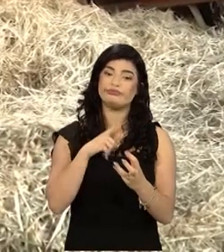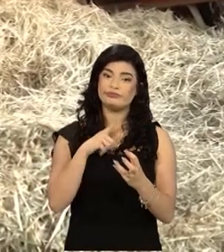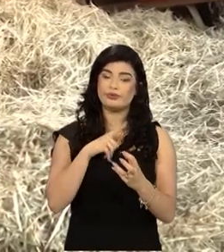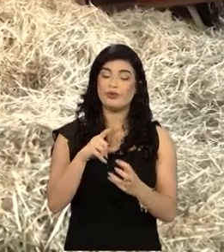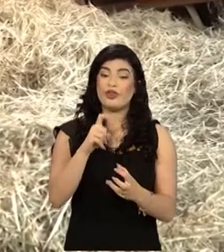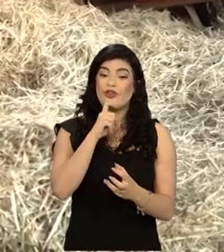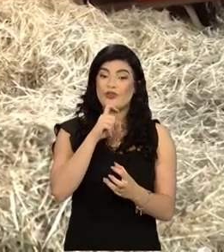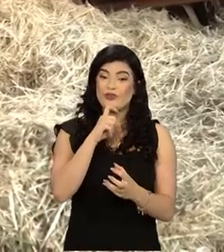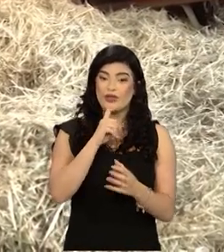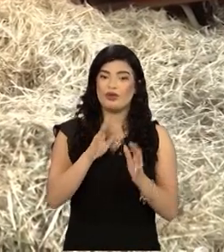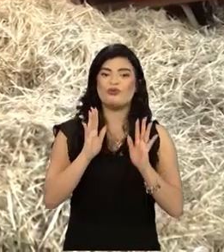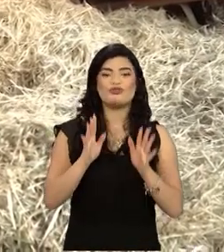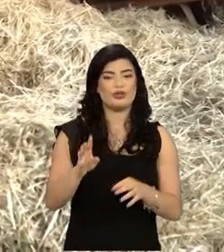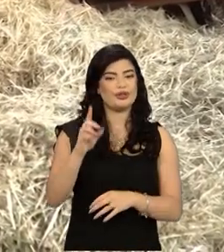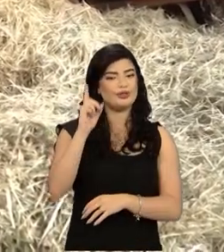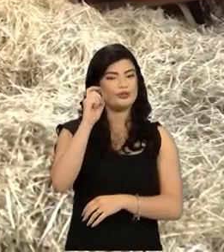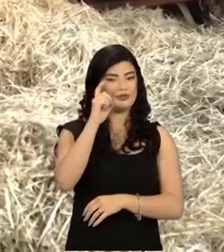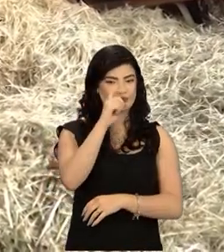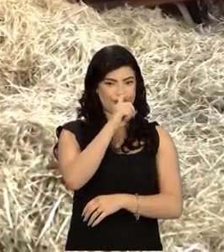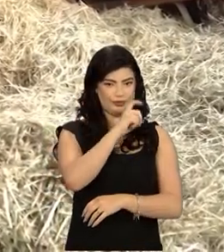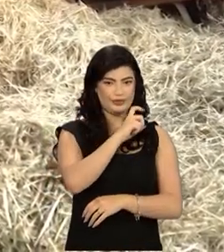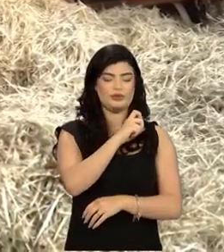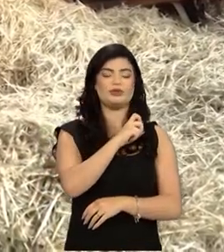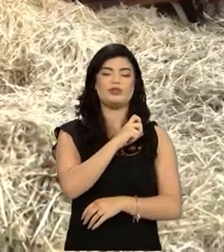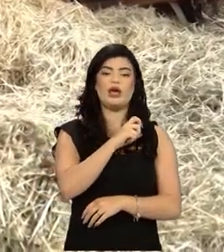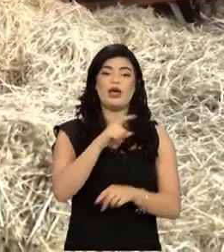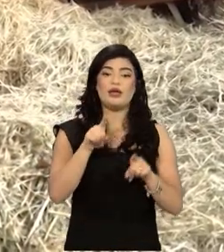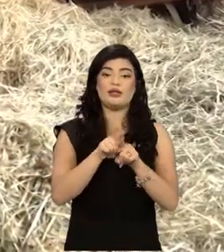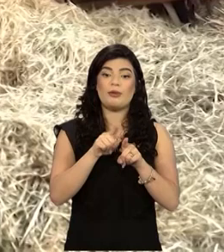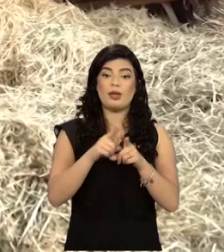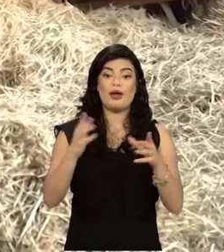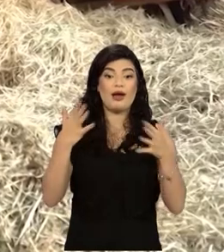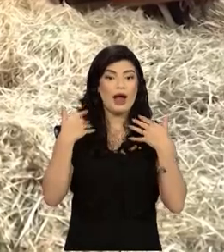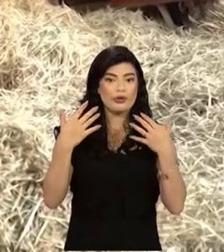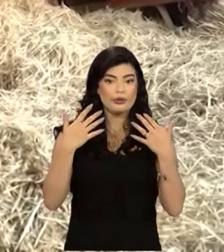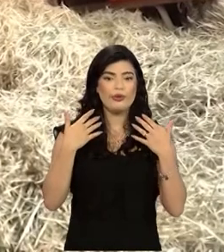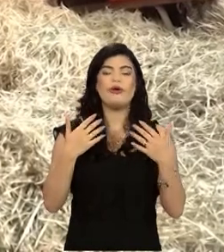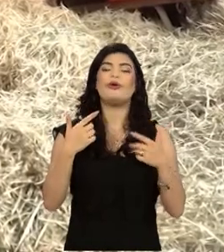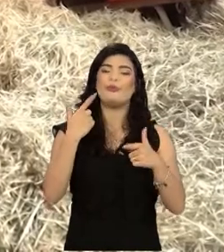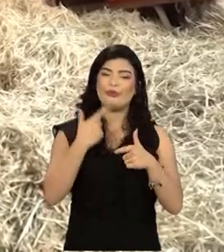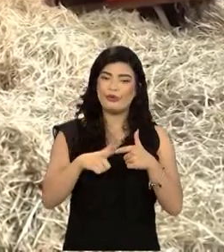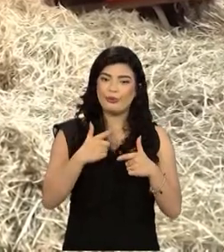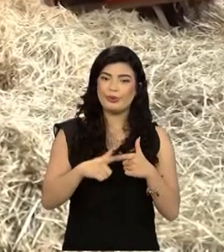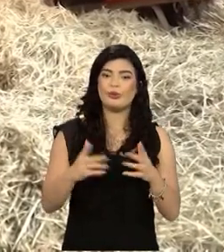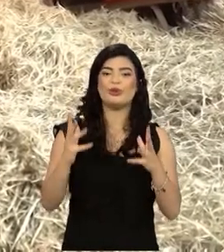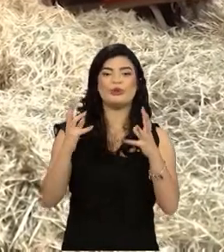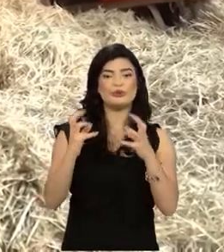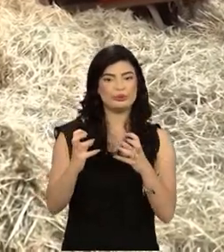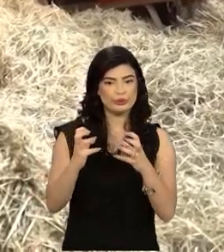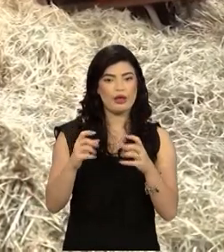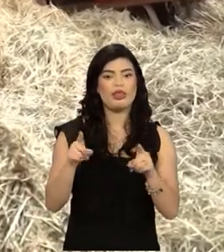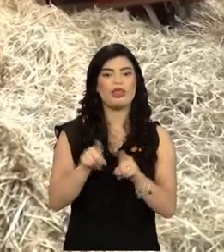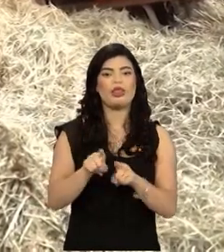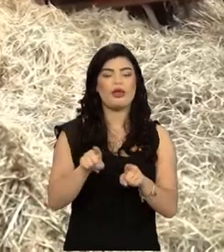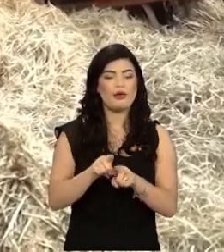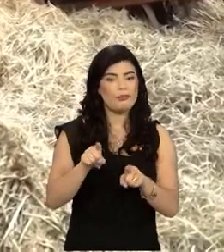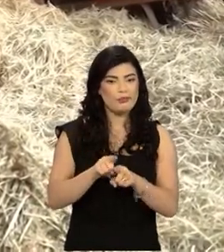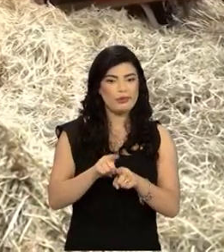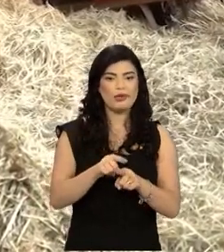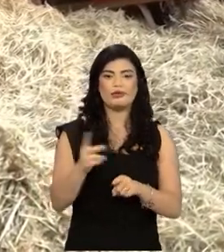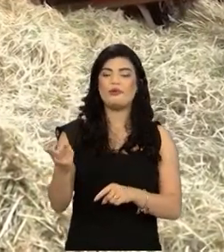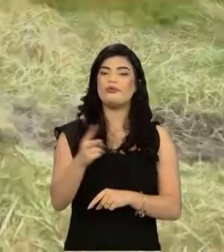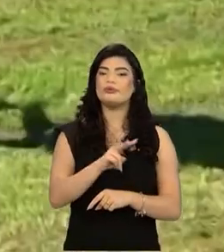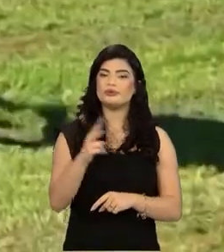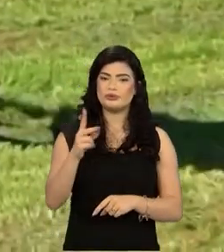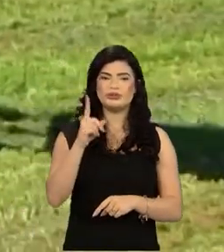difíceis e verões que não propiciaram o crescimento vegetativo do